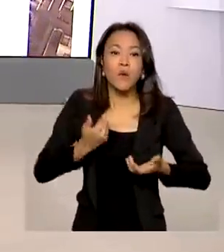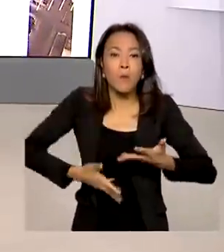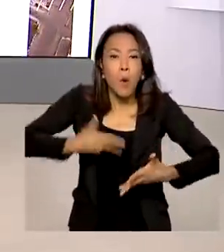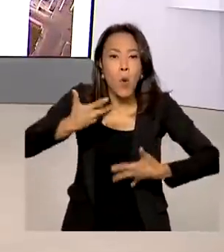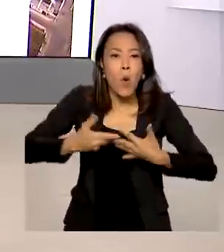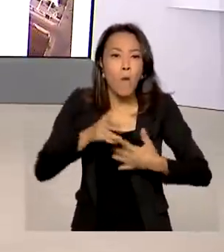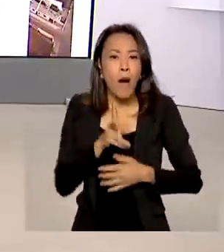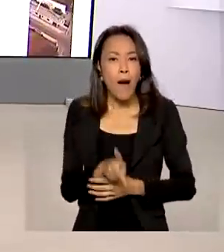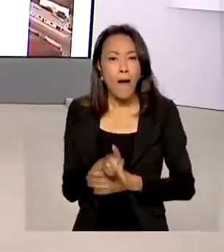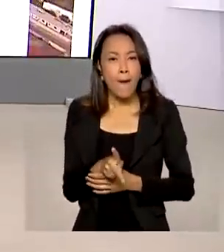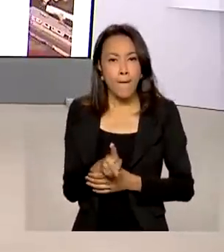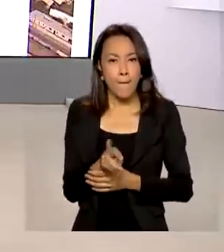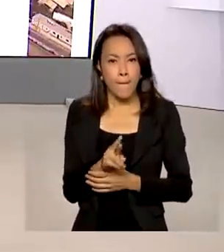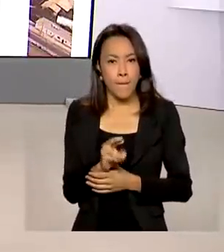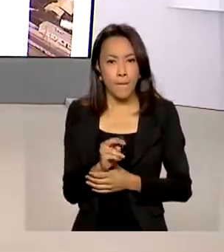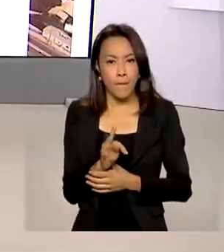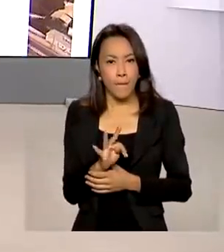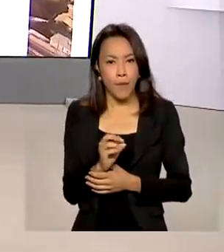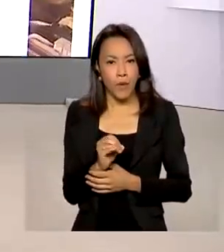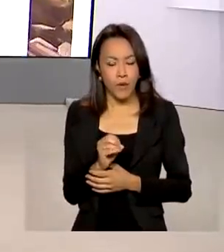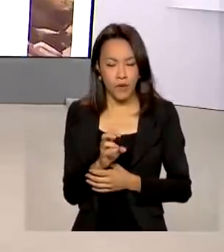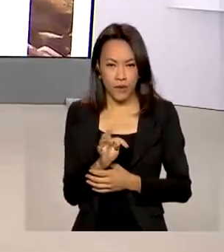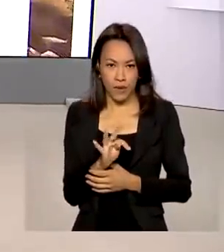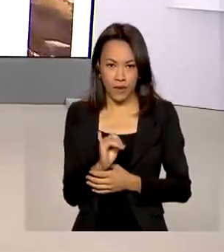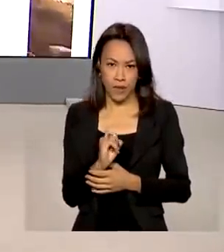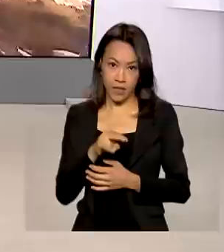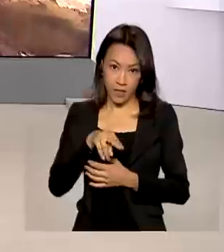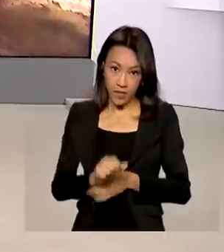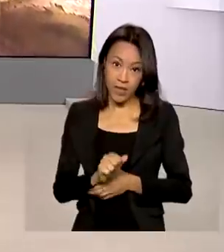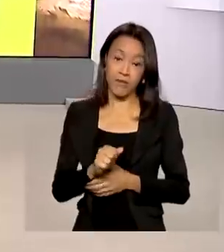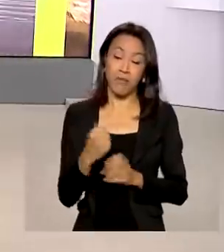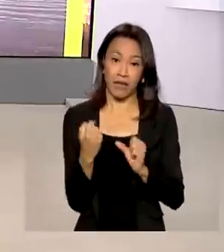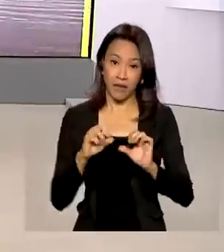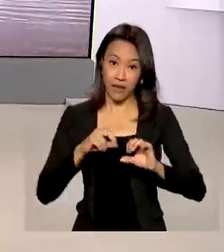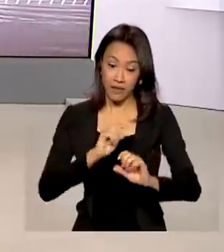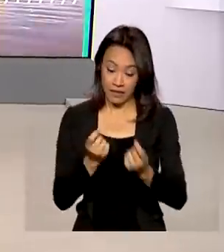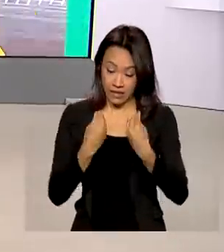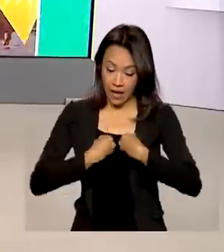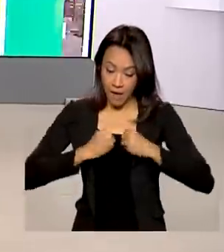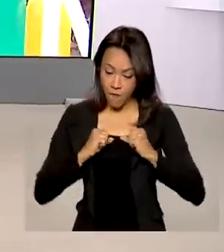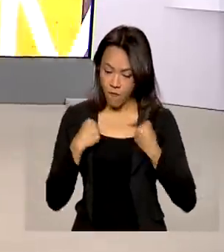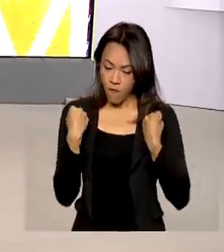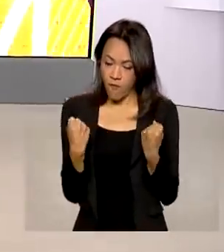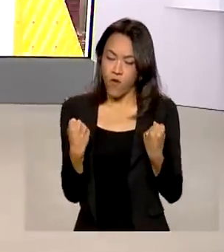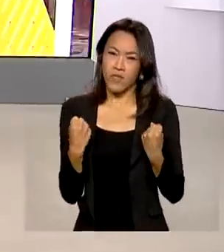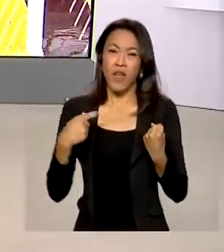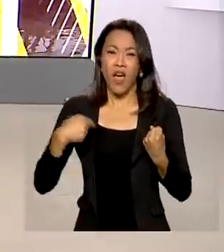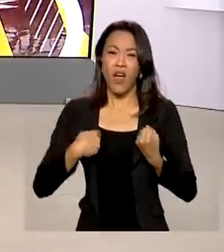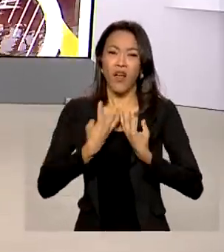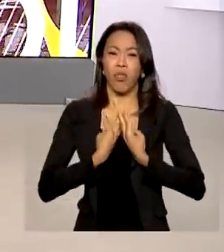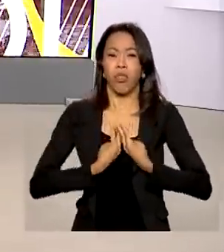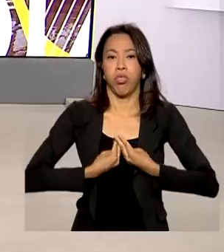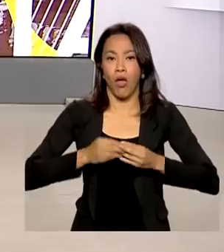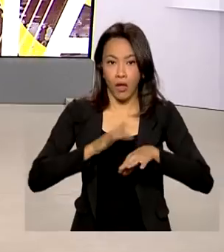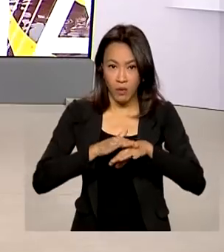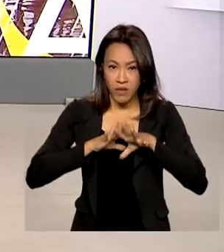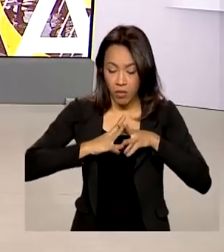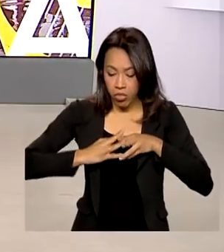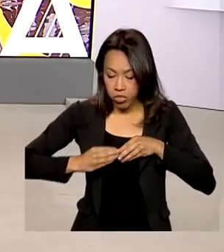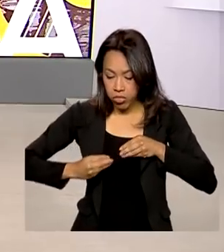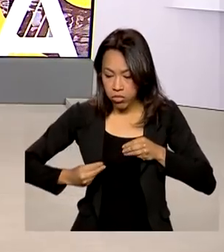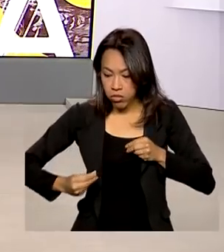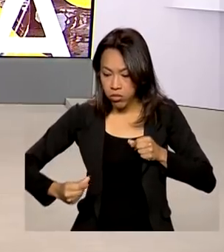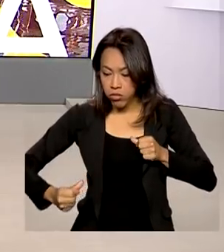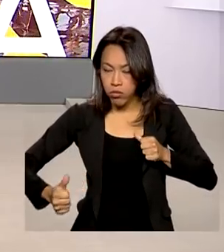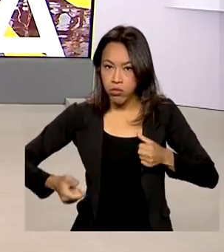neurônios motores, que garantem o controle e força musculares. A doença é degenerativa e não tem cura. A